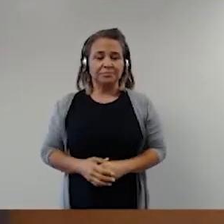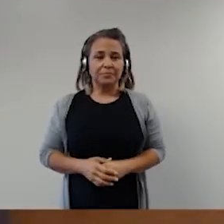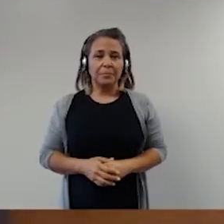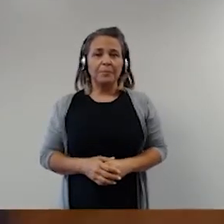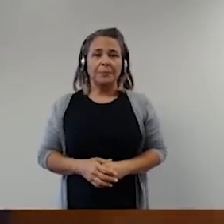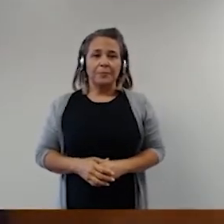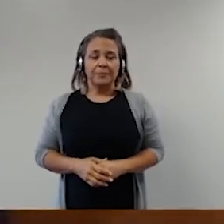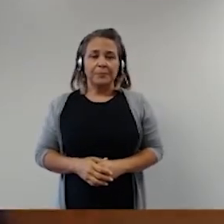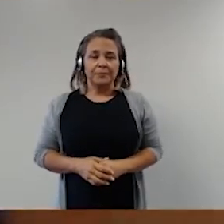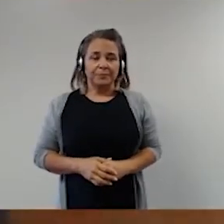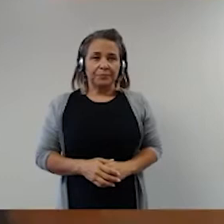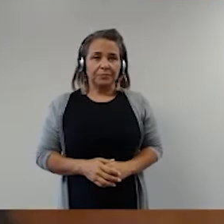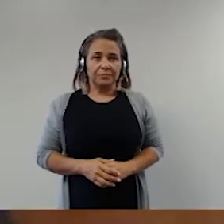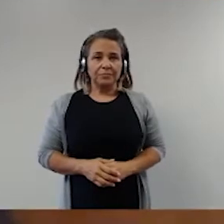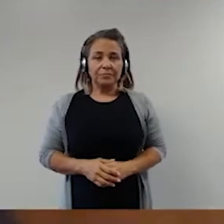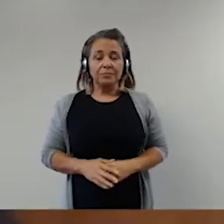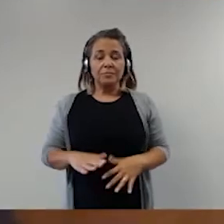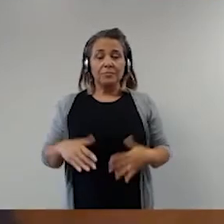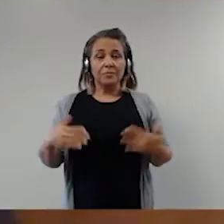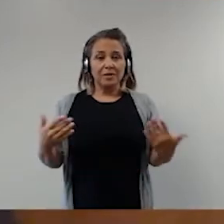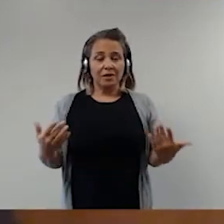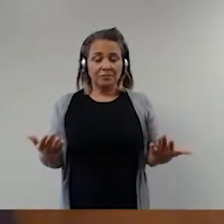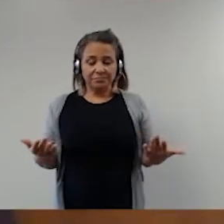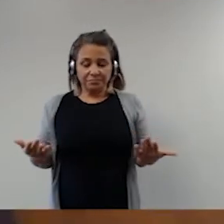e contrapesos. Essa